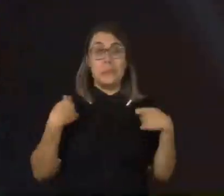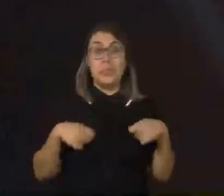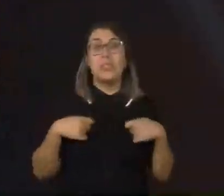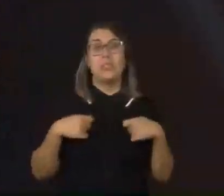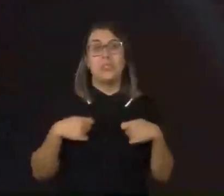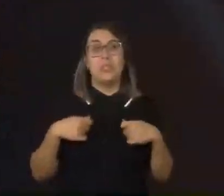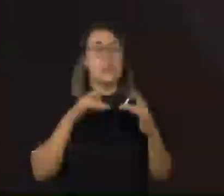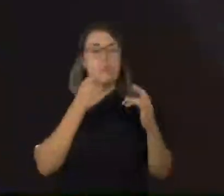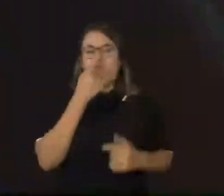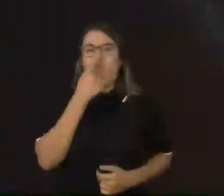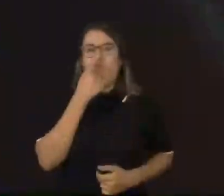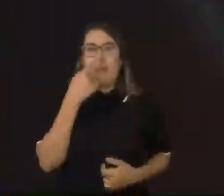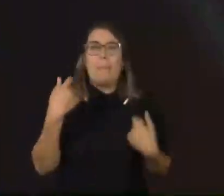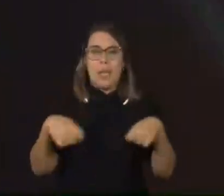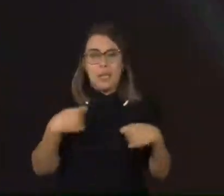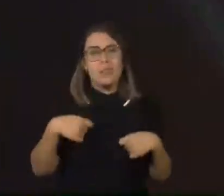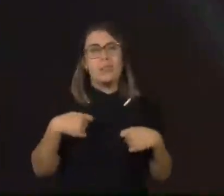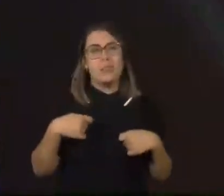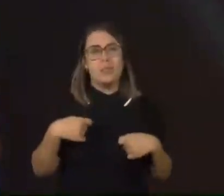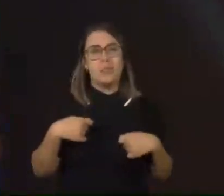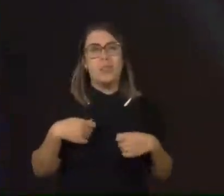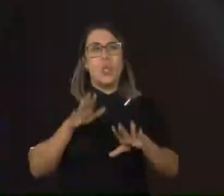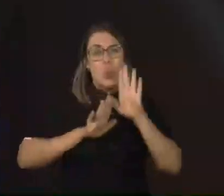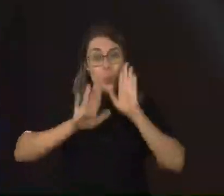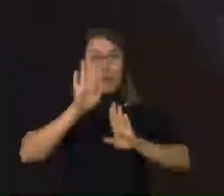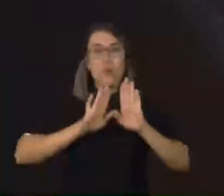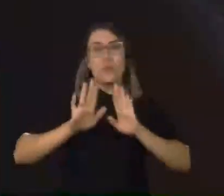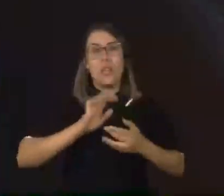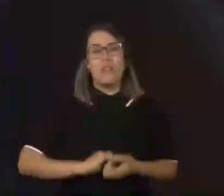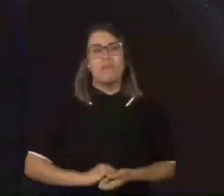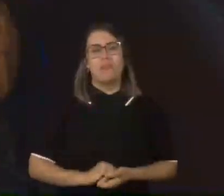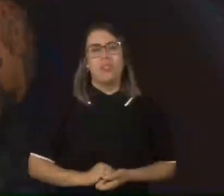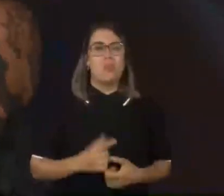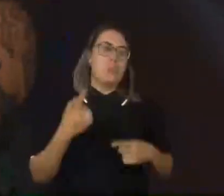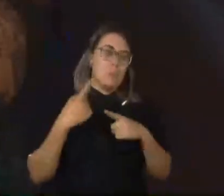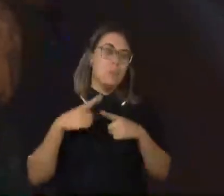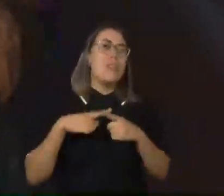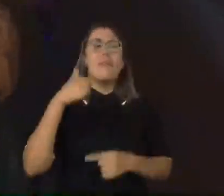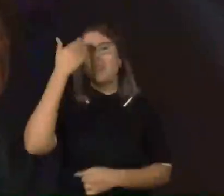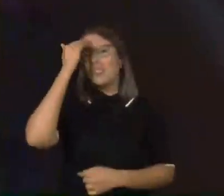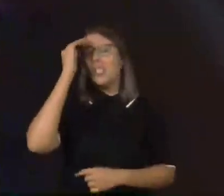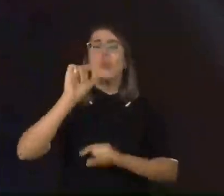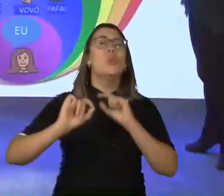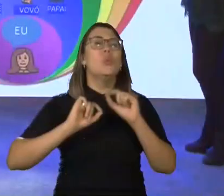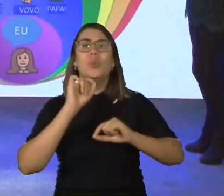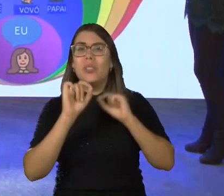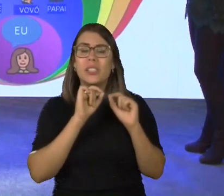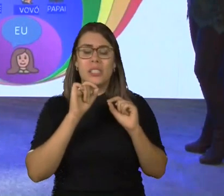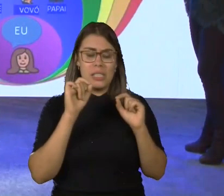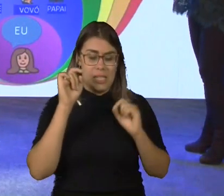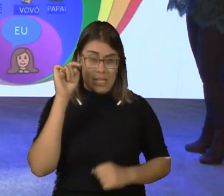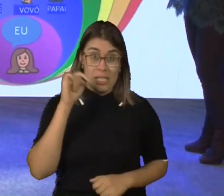pessoa íntima e ter comportamentos como se fosse íntimo daquela pessoa. Então, é preciso entender que, aqui,